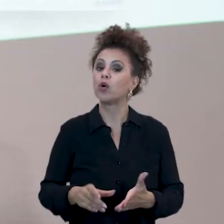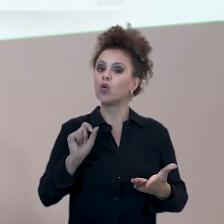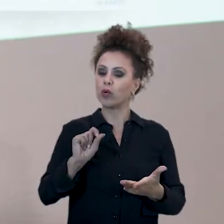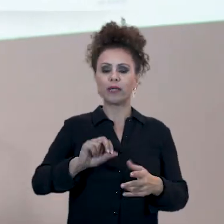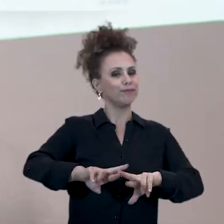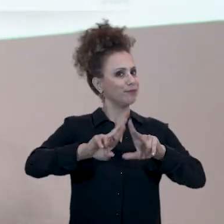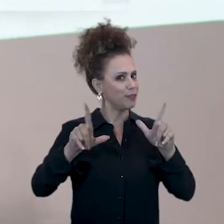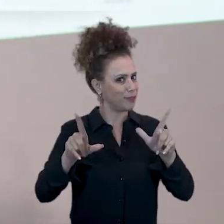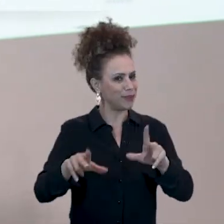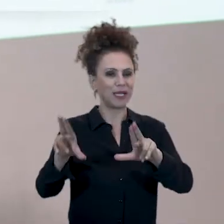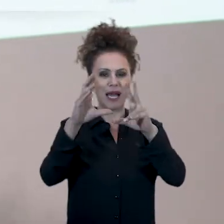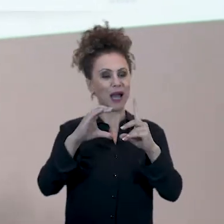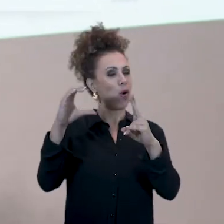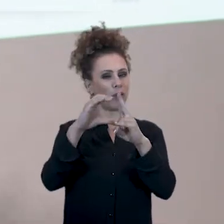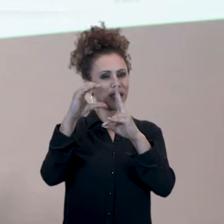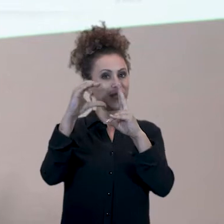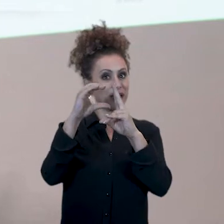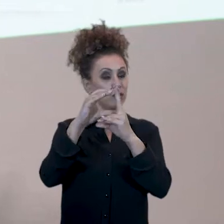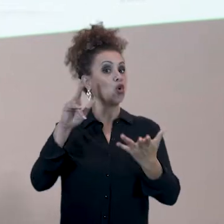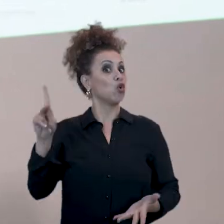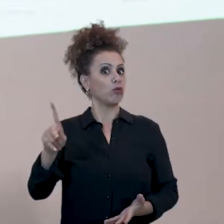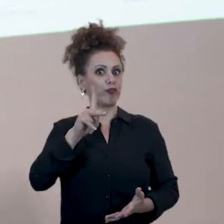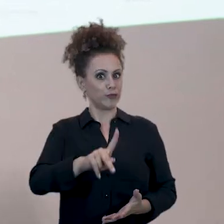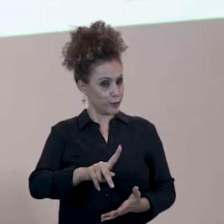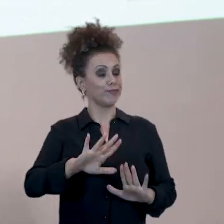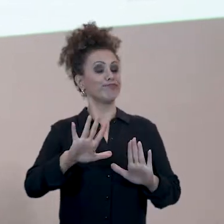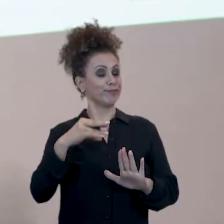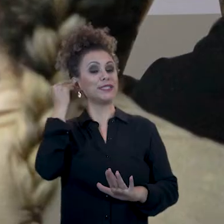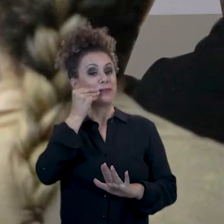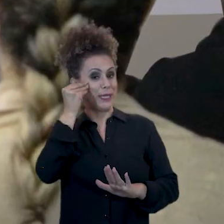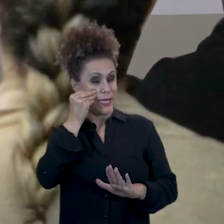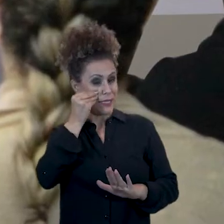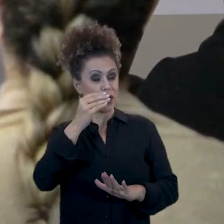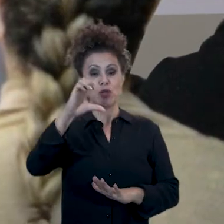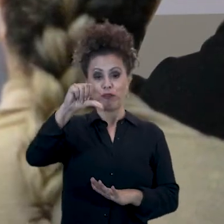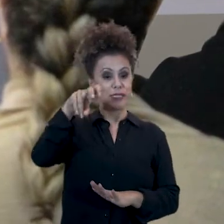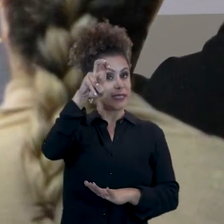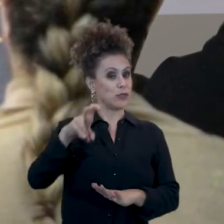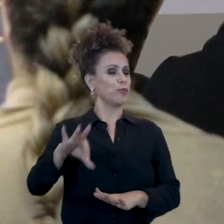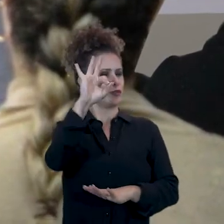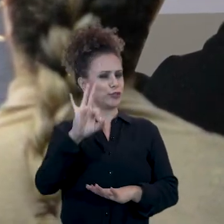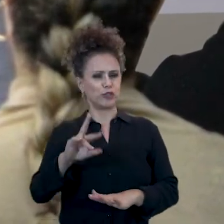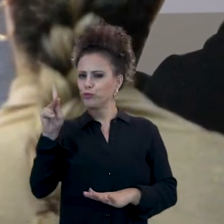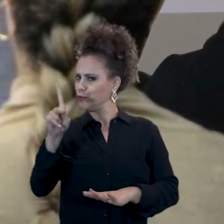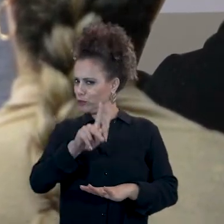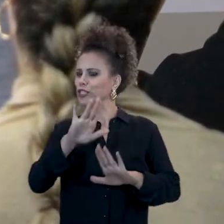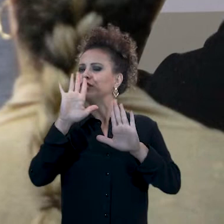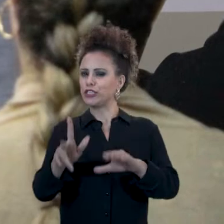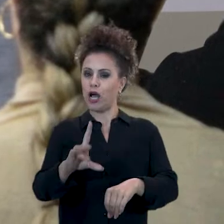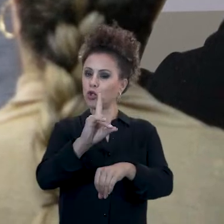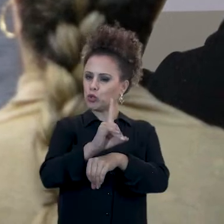Um dos grandes diferenciais da Udesc é o nível de especialização do corpo docente. Mais de 95% dos nossos